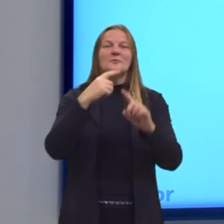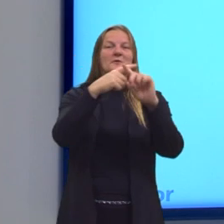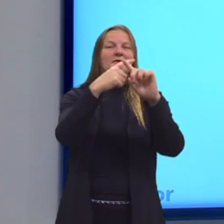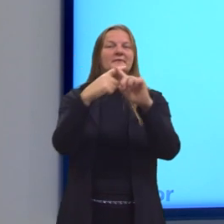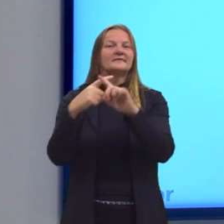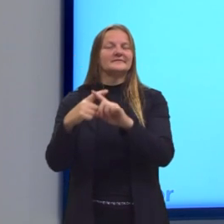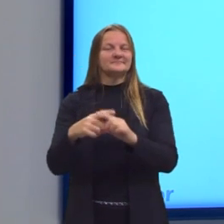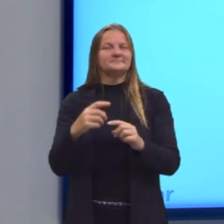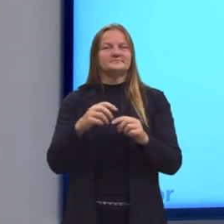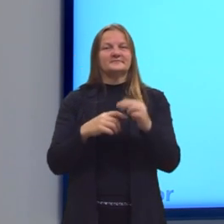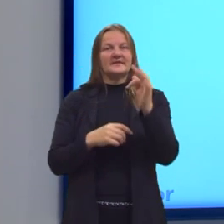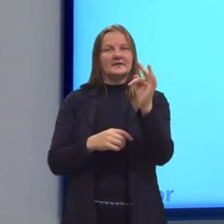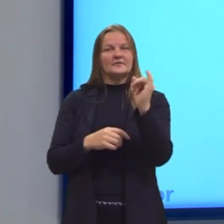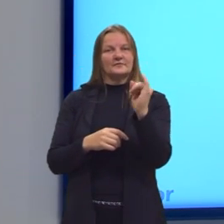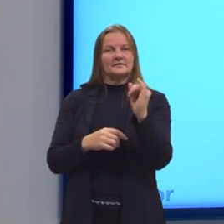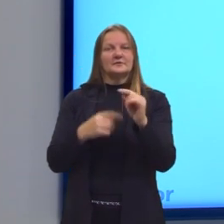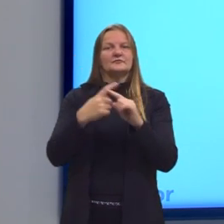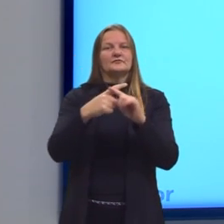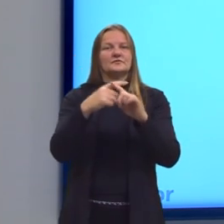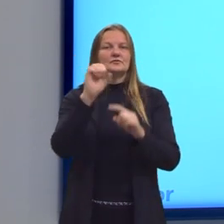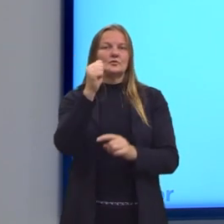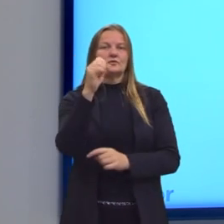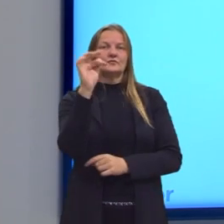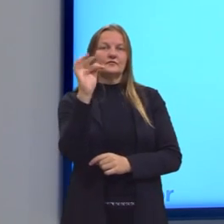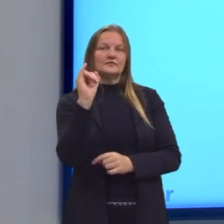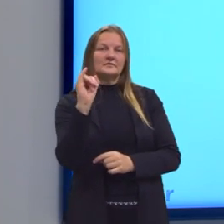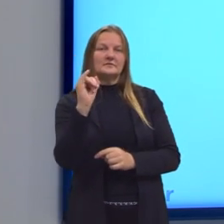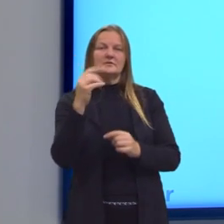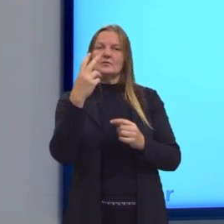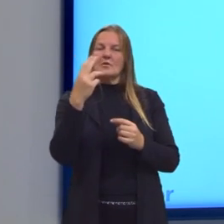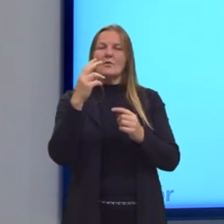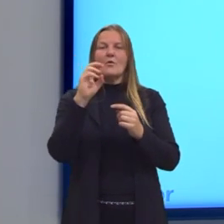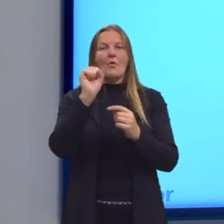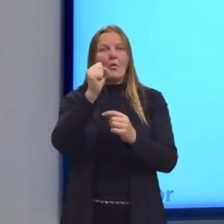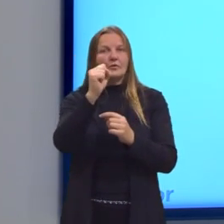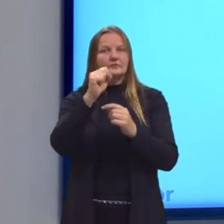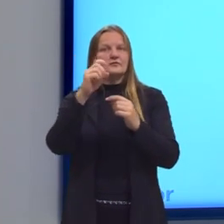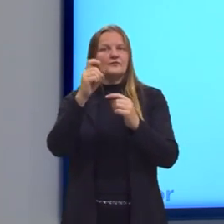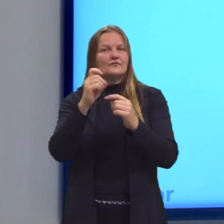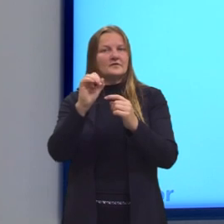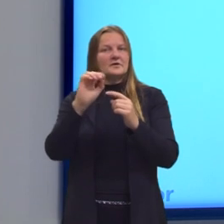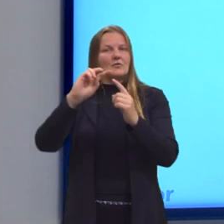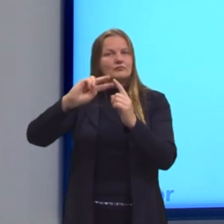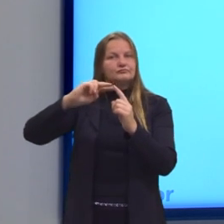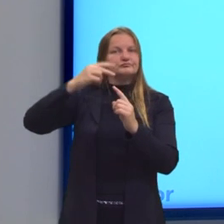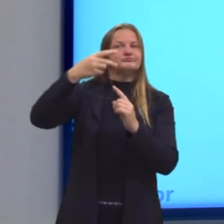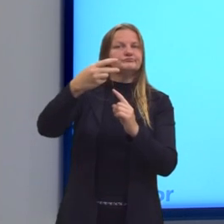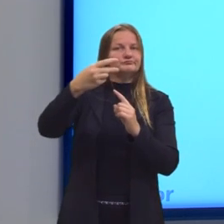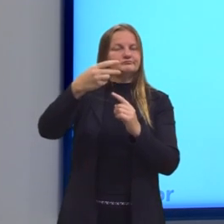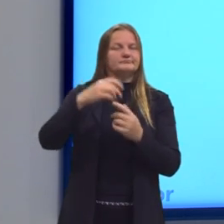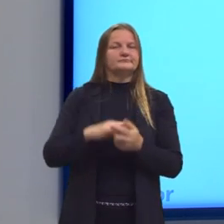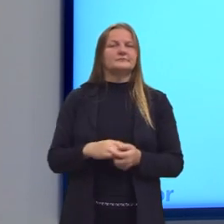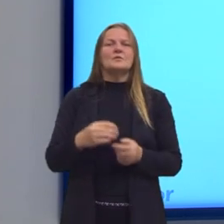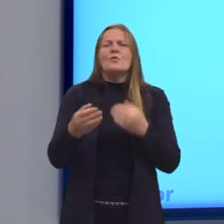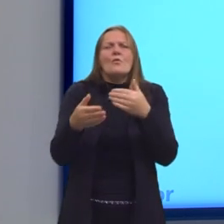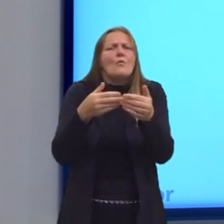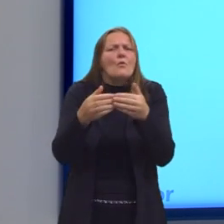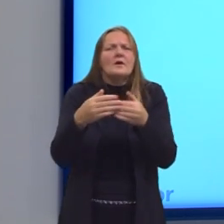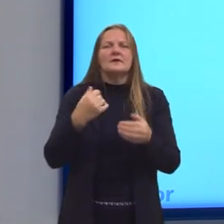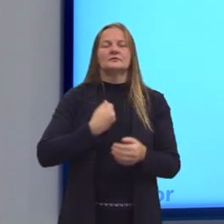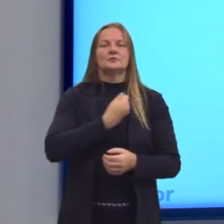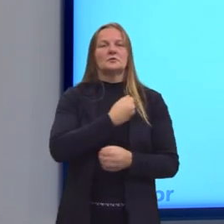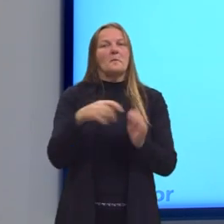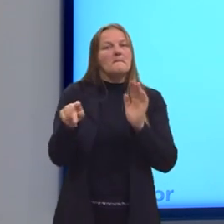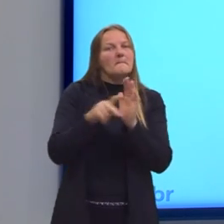FI vezes 8 FI é 8 FI ao quadrado. Pensem sempre que um número multiplicado por